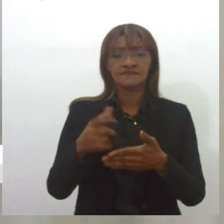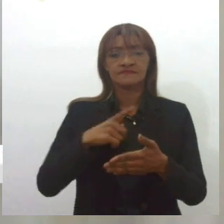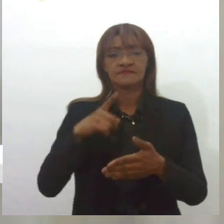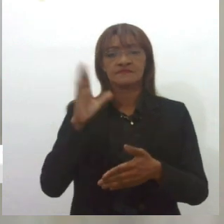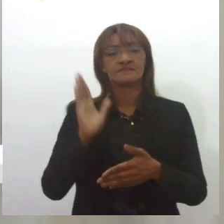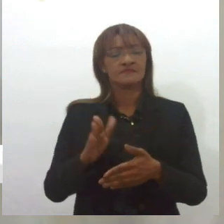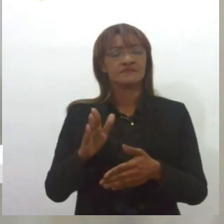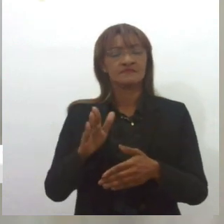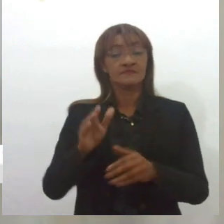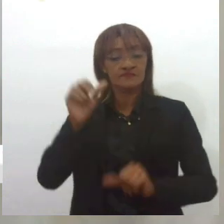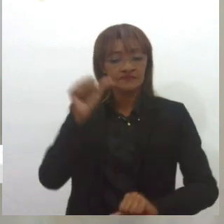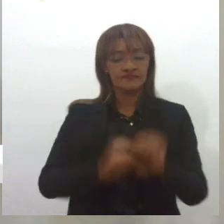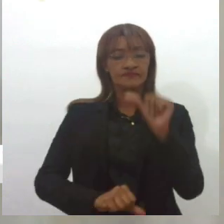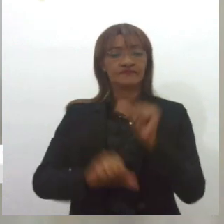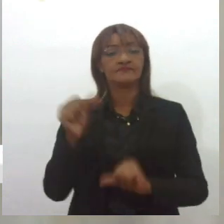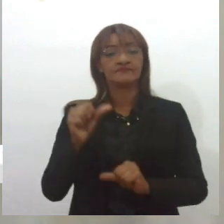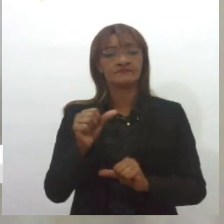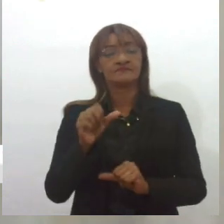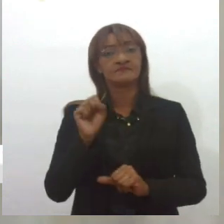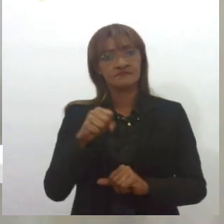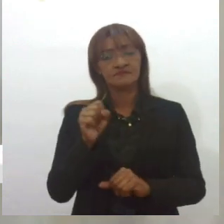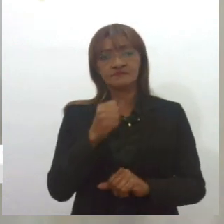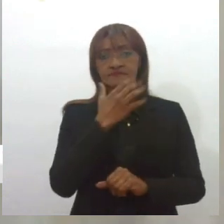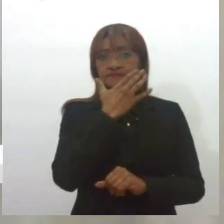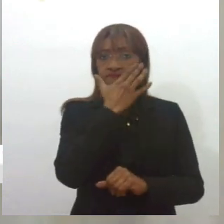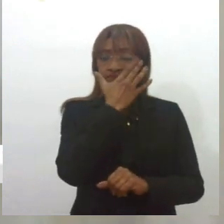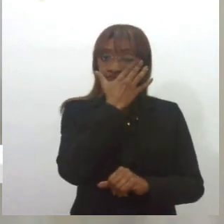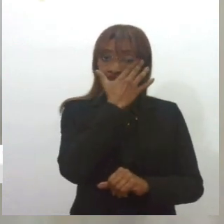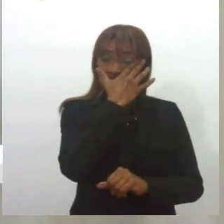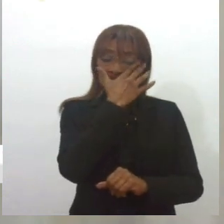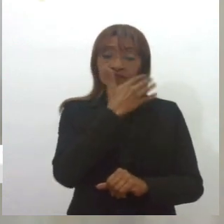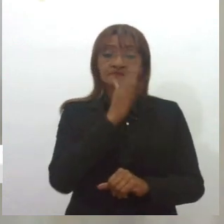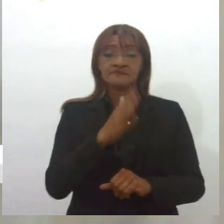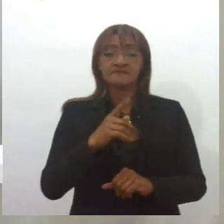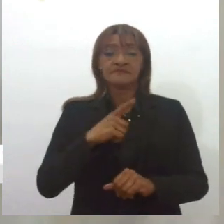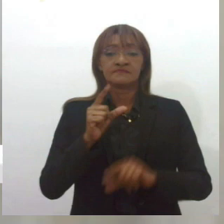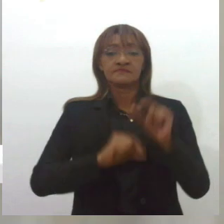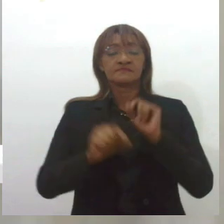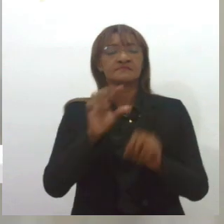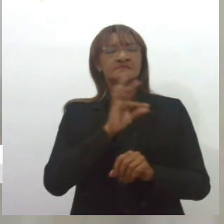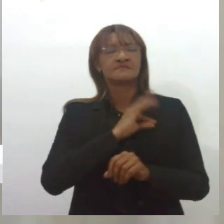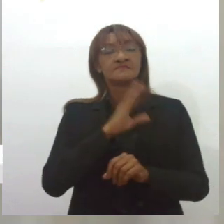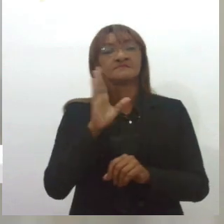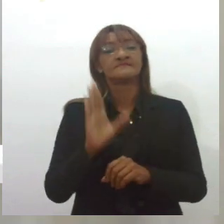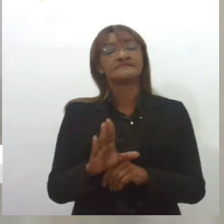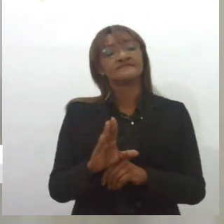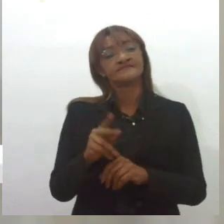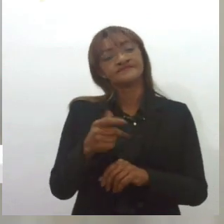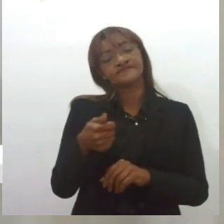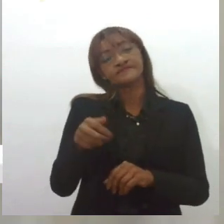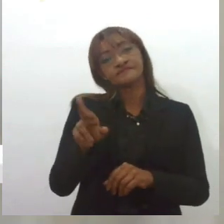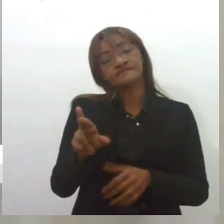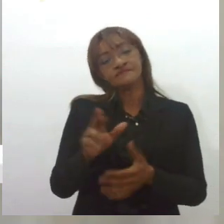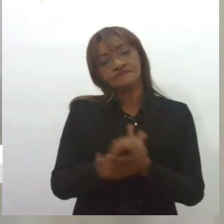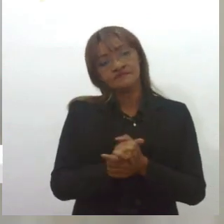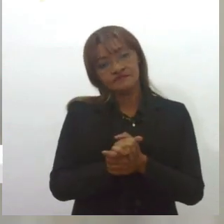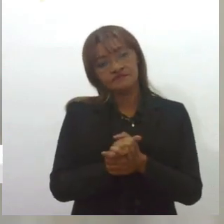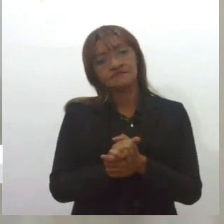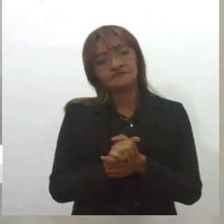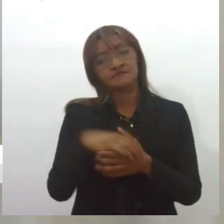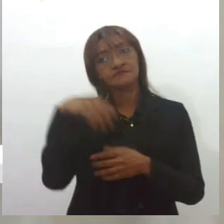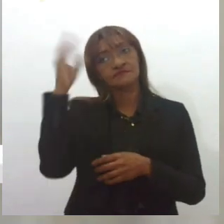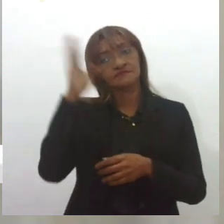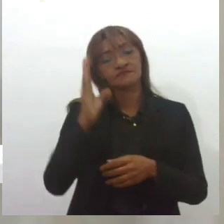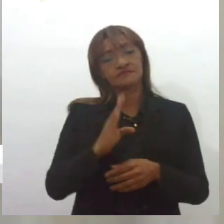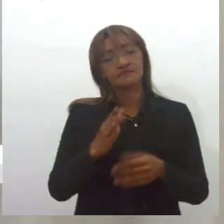muito positiva com relação ao ingresso do público feminino nas forças militares, nas forças auxiliares, vamos dizer assim, do Exército Brasileiro,